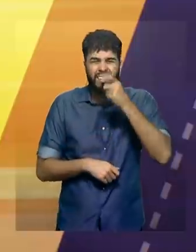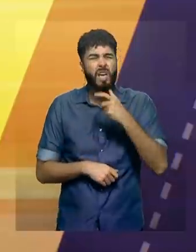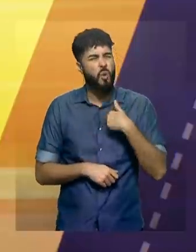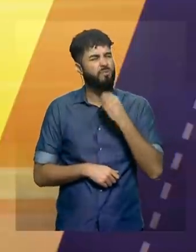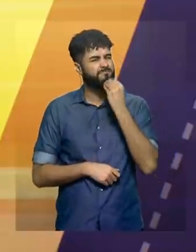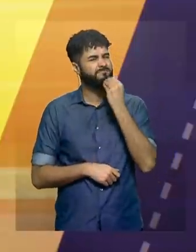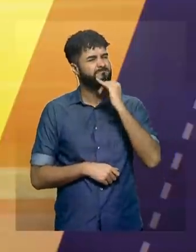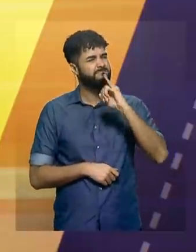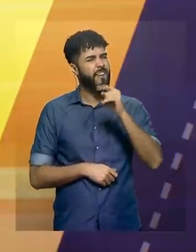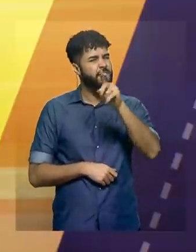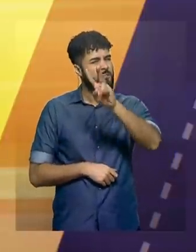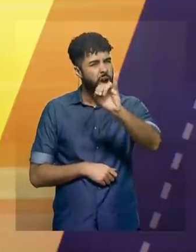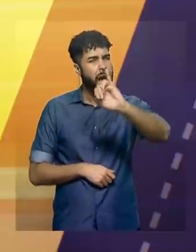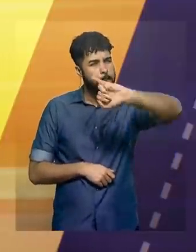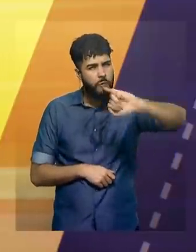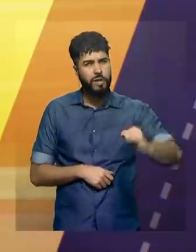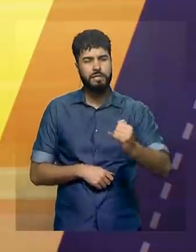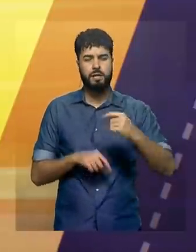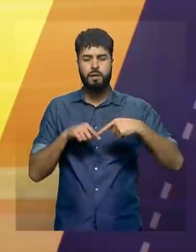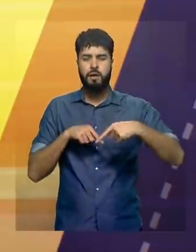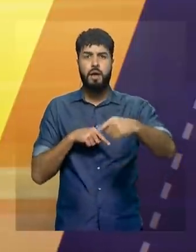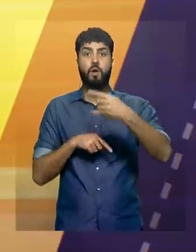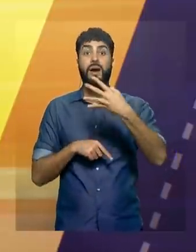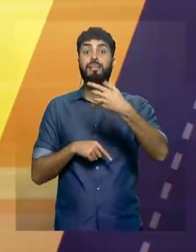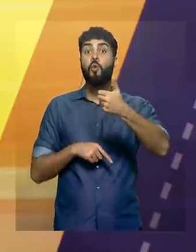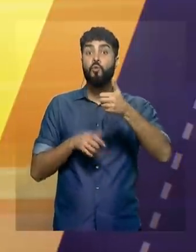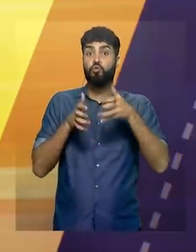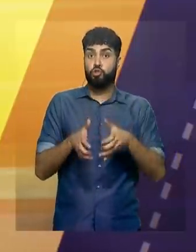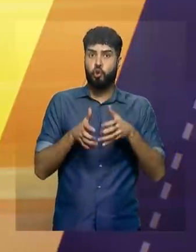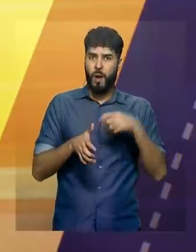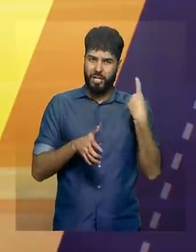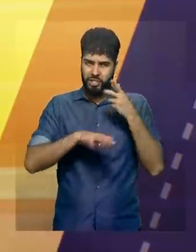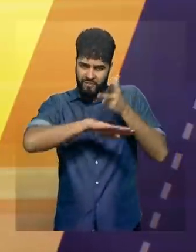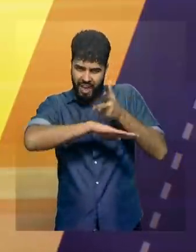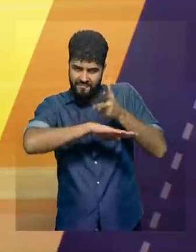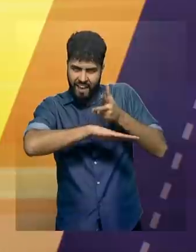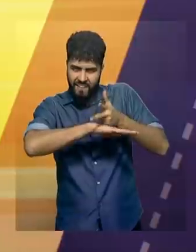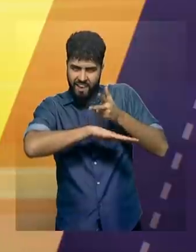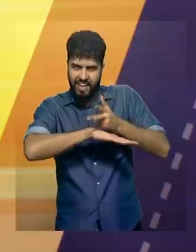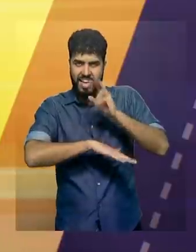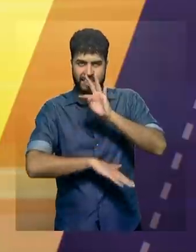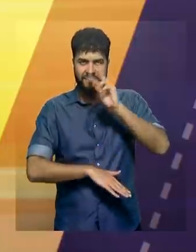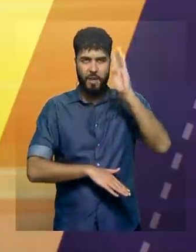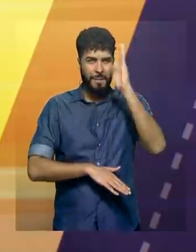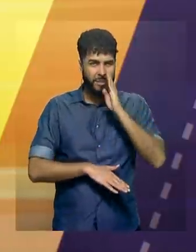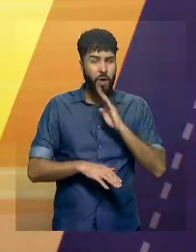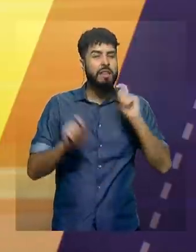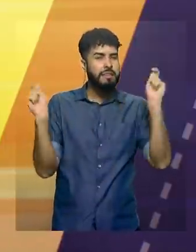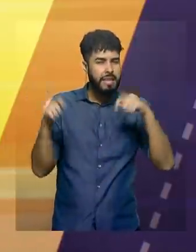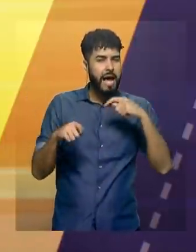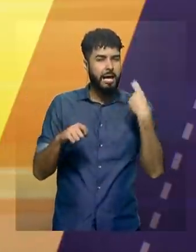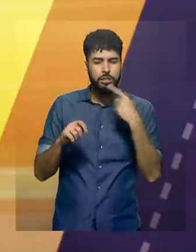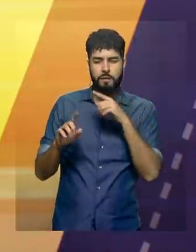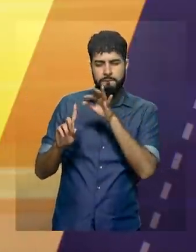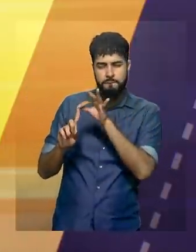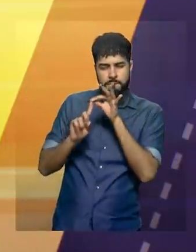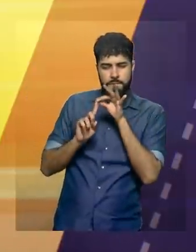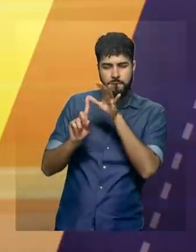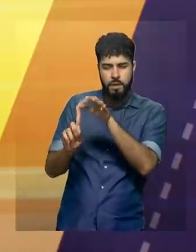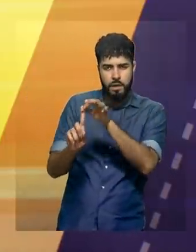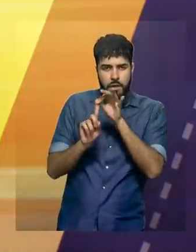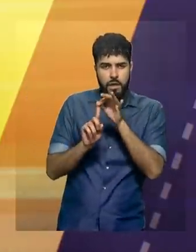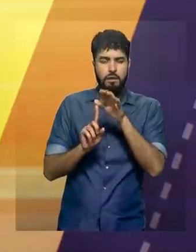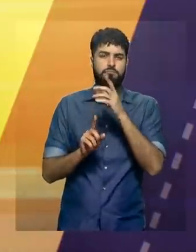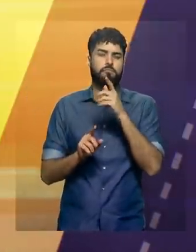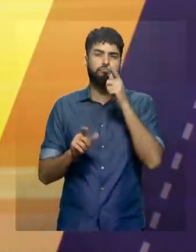certeza que vai ser. Nos próximos 41 jogos que a gente vai transmitir aqui na TV Brasil, muitos jogadores interessantes e treinadores